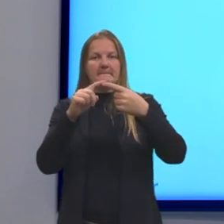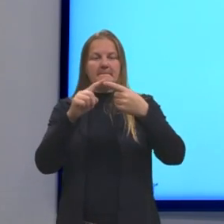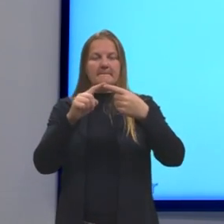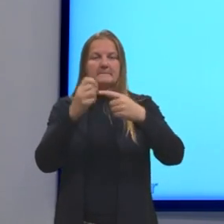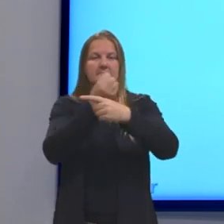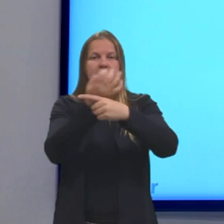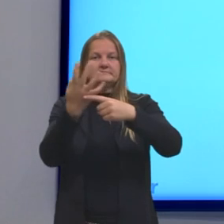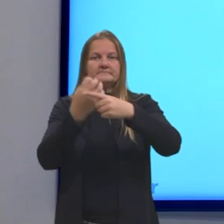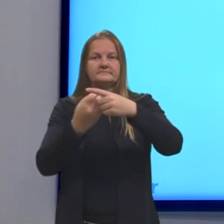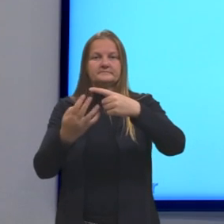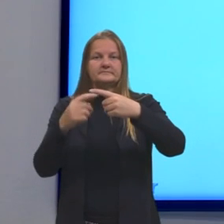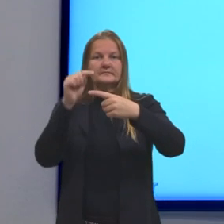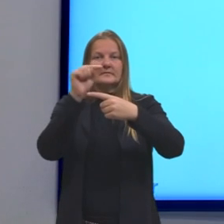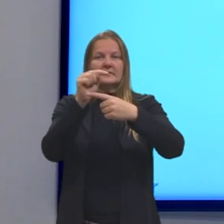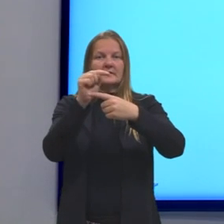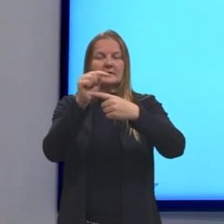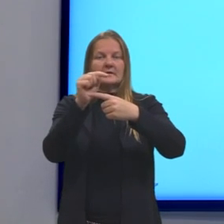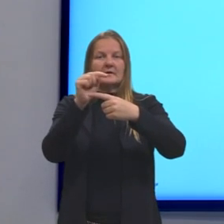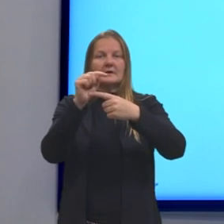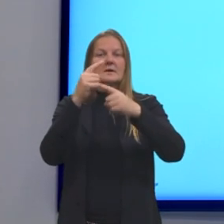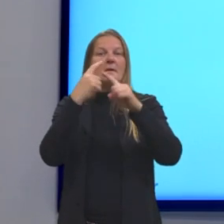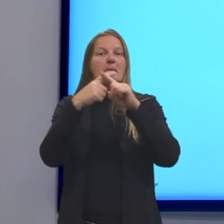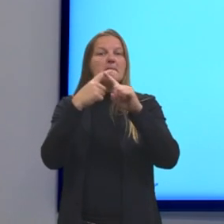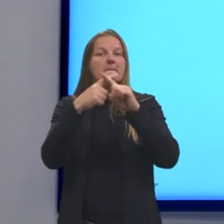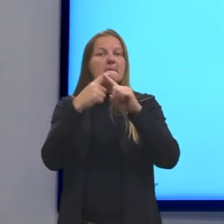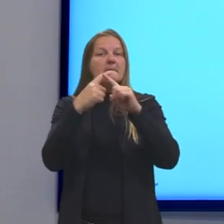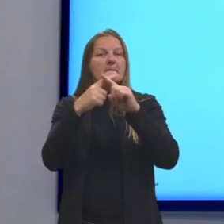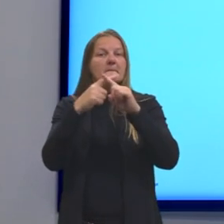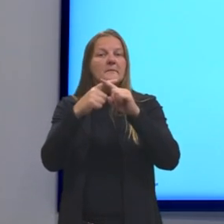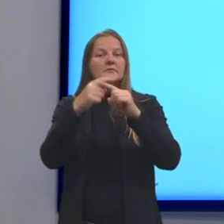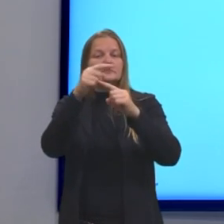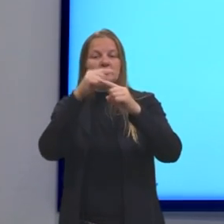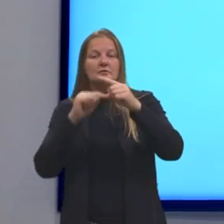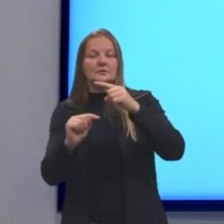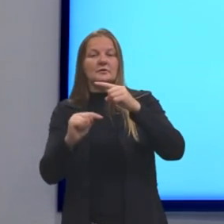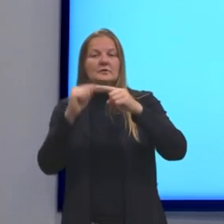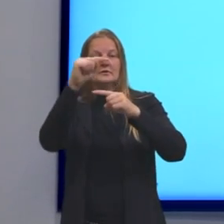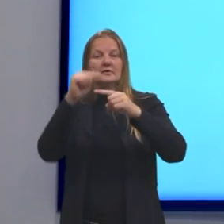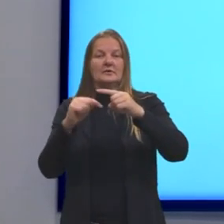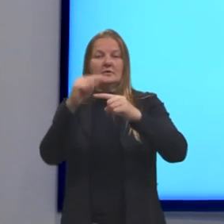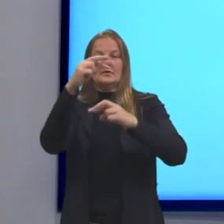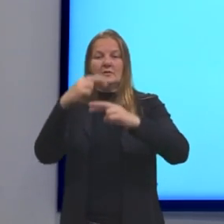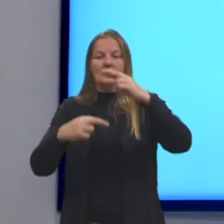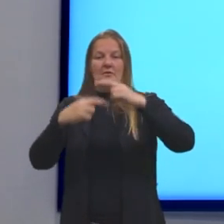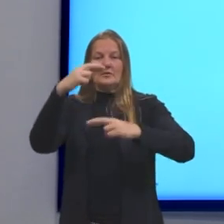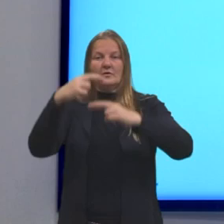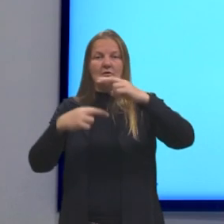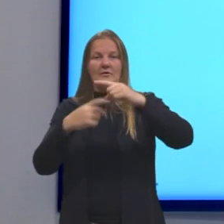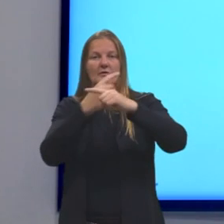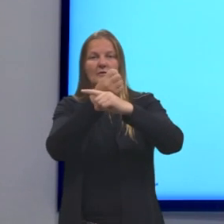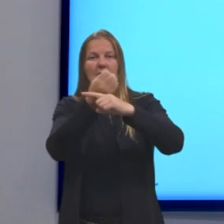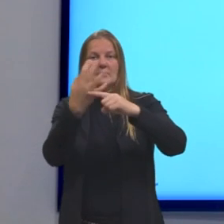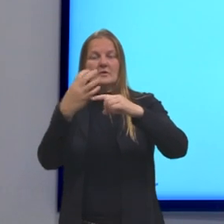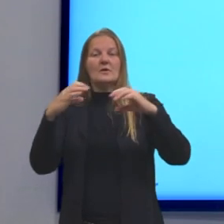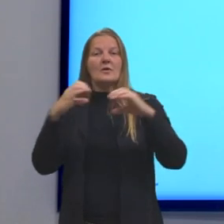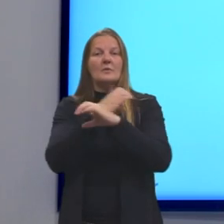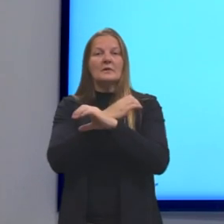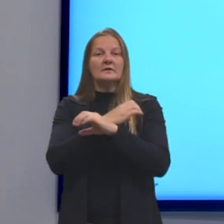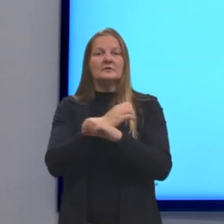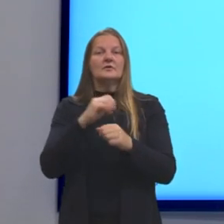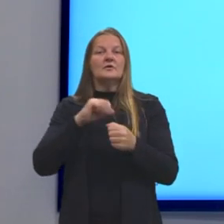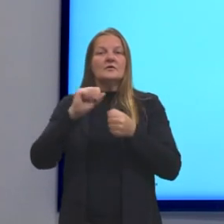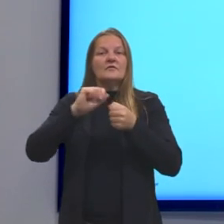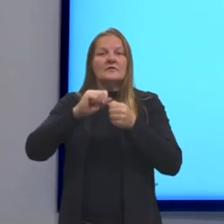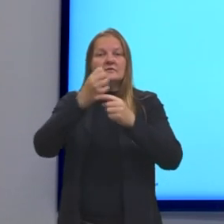frações em que o numerador é múltiplo do denominador. Ou seja, ele representa um número inteiro que foi escrito na